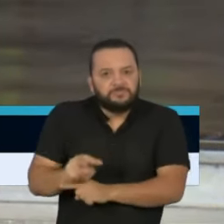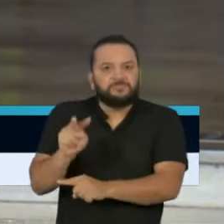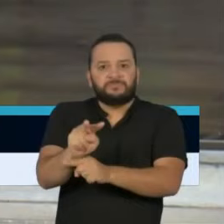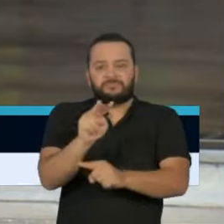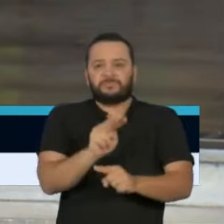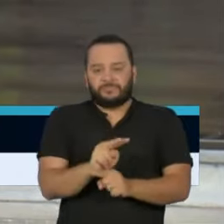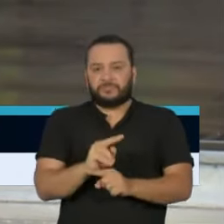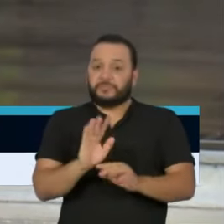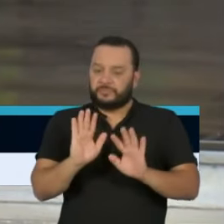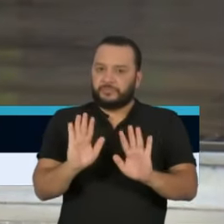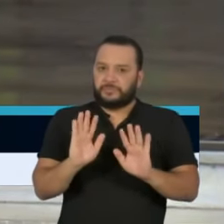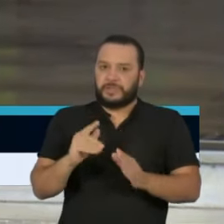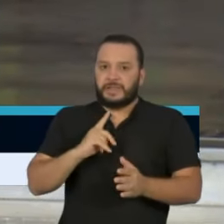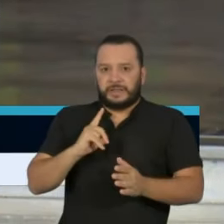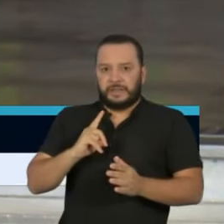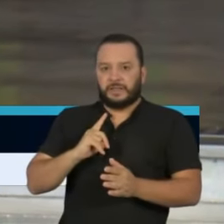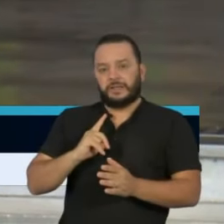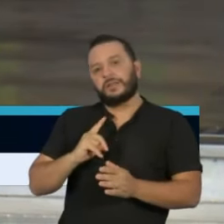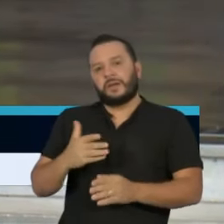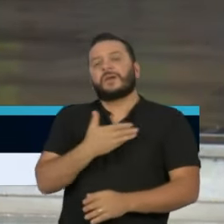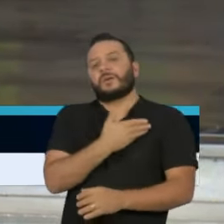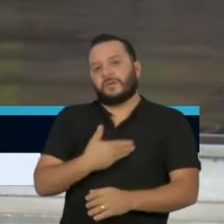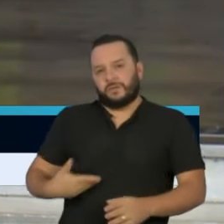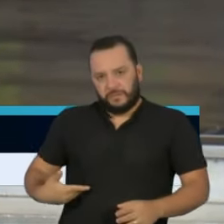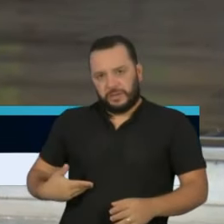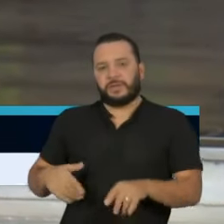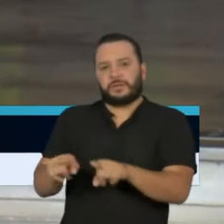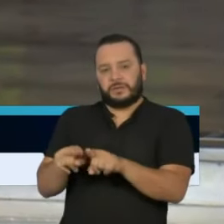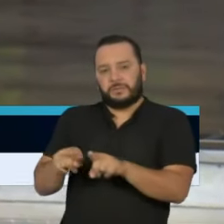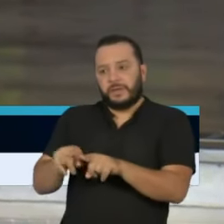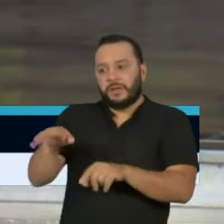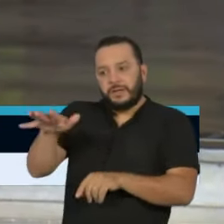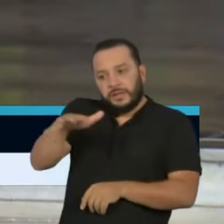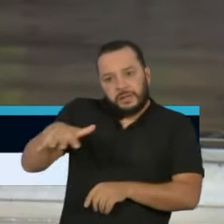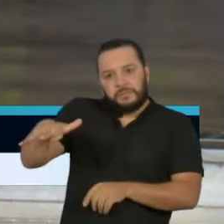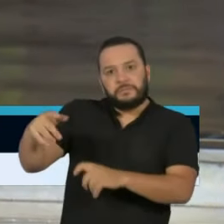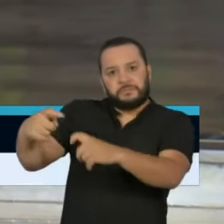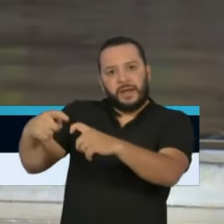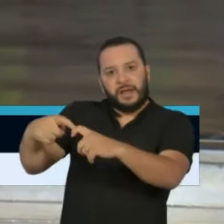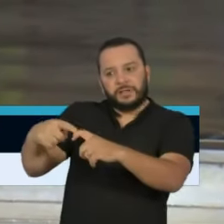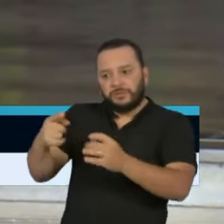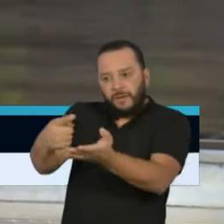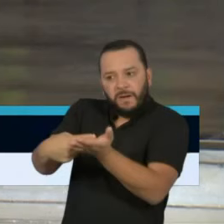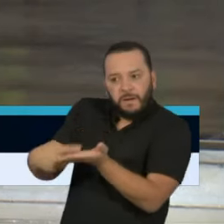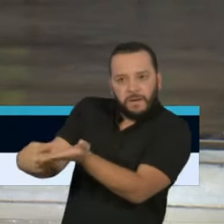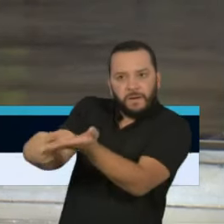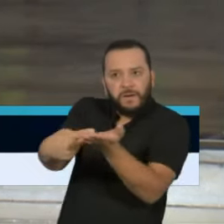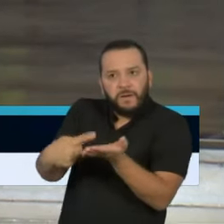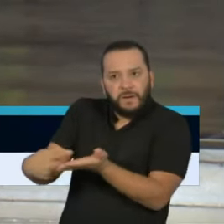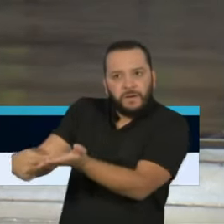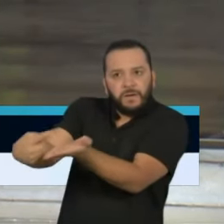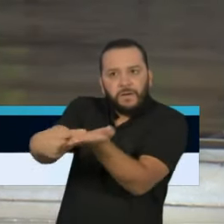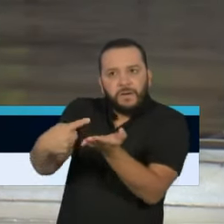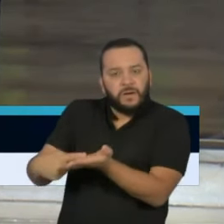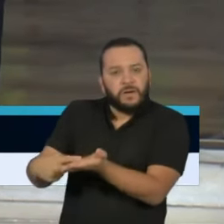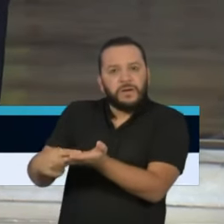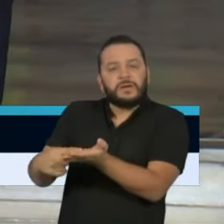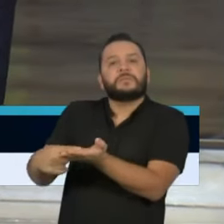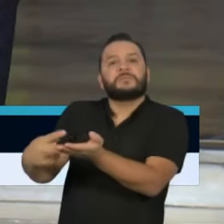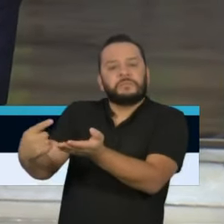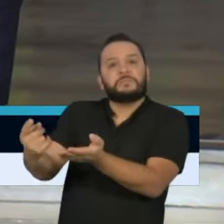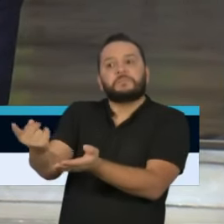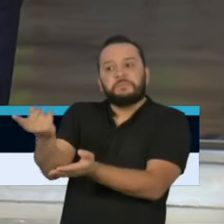consenso entre as autoridades médicas, praticamente todas, para o